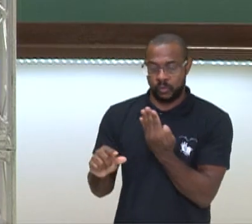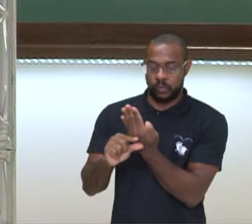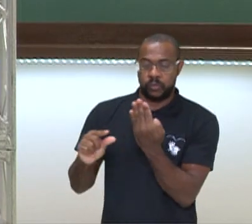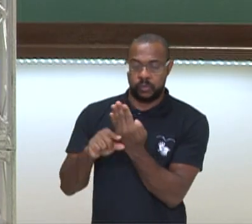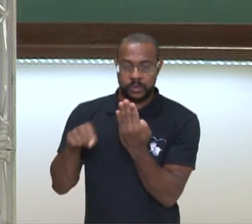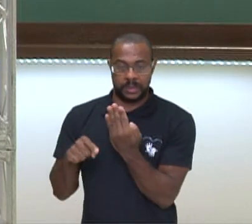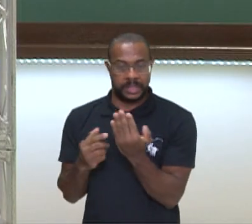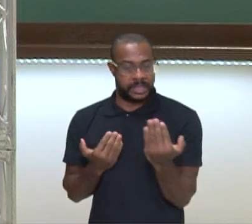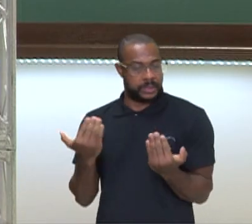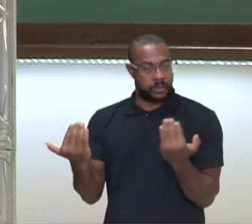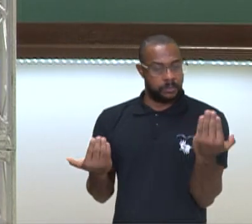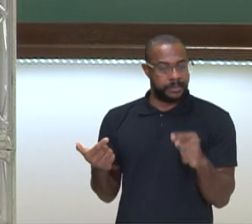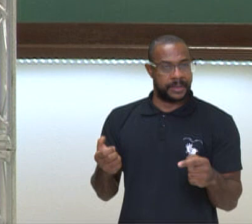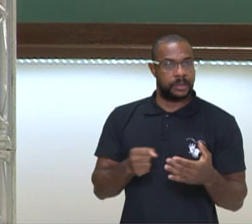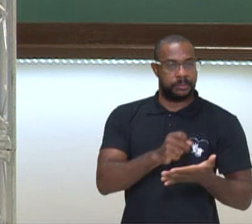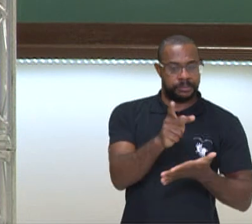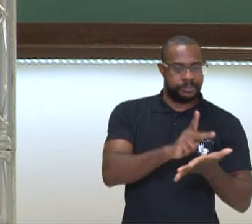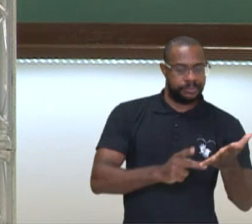poeta é um artesão.